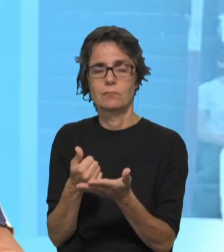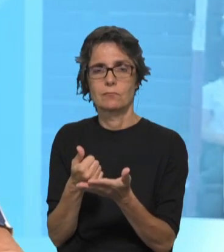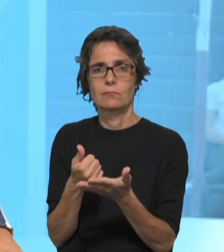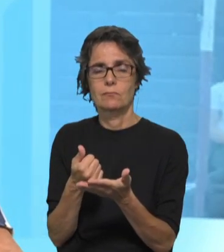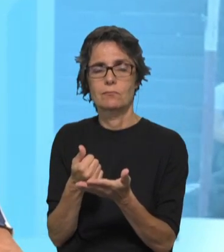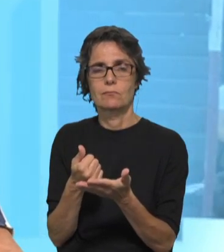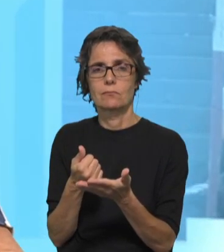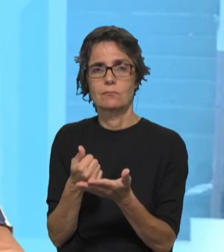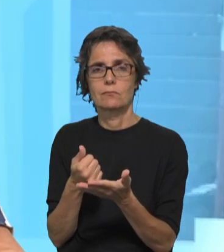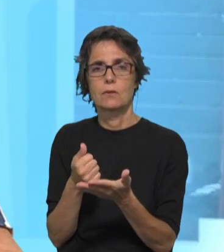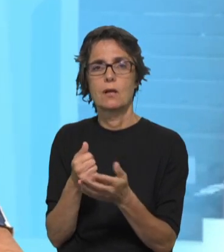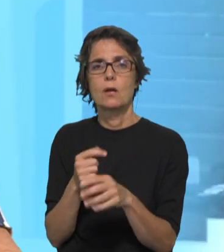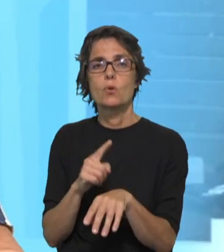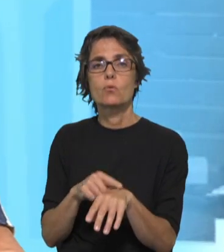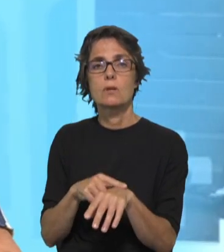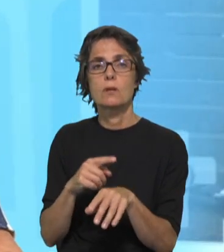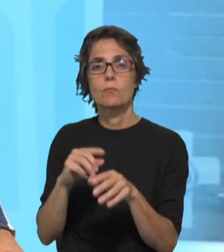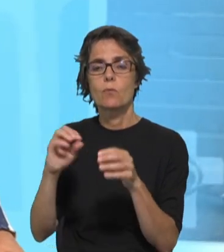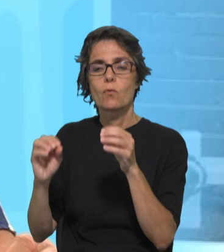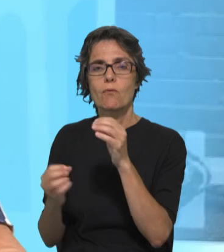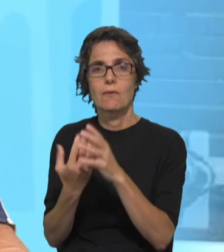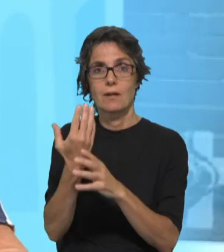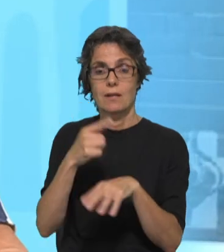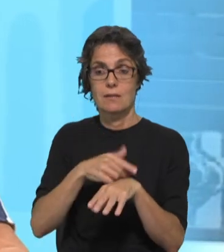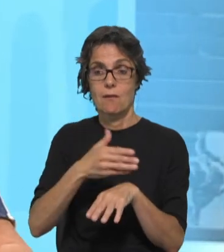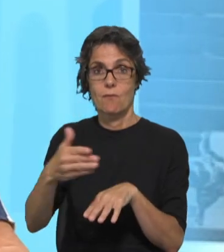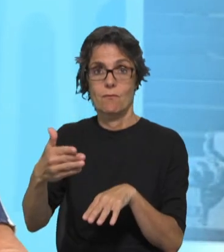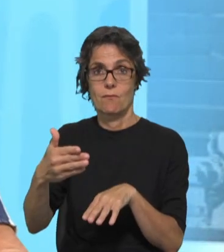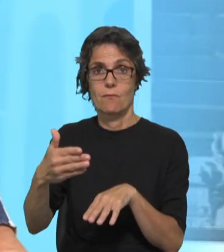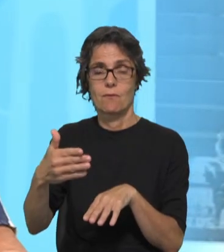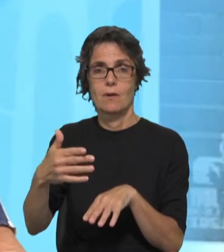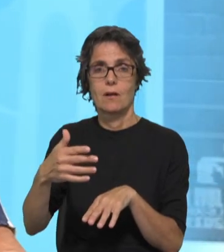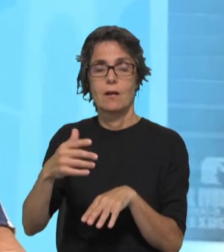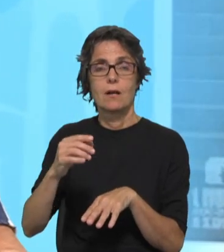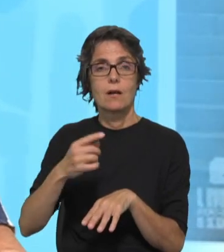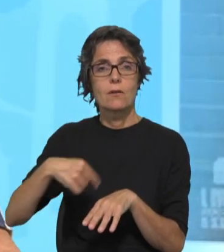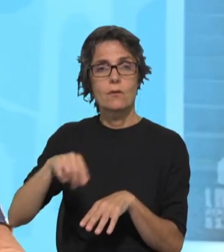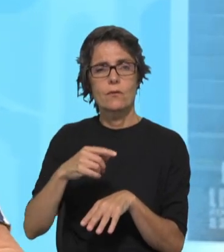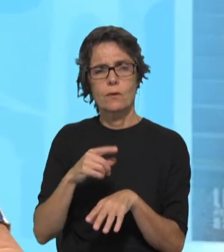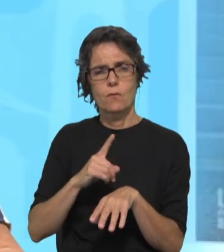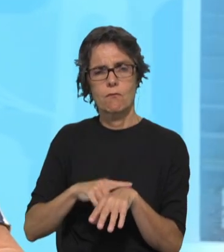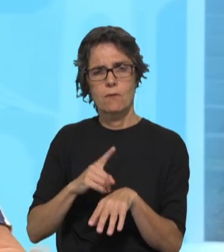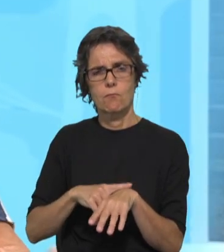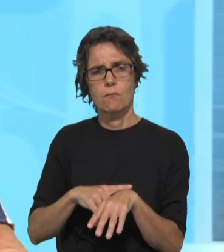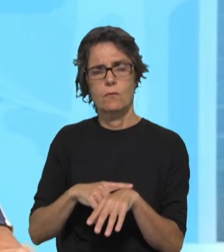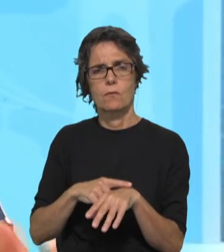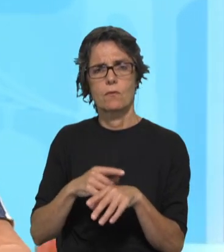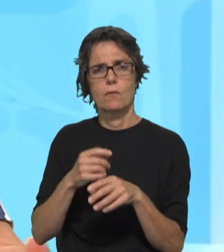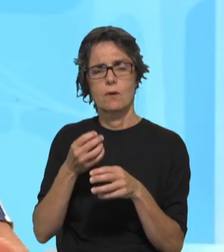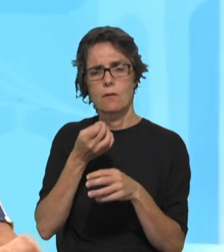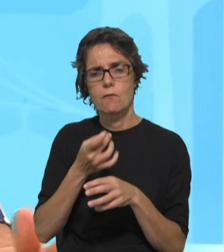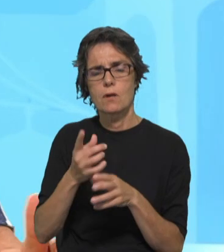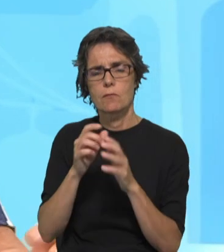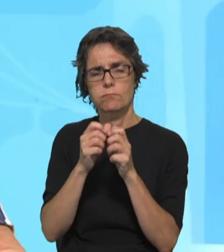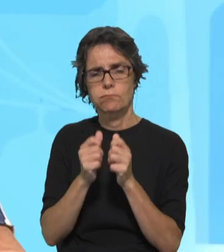do tempo da criação, temos desde o primeiro um tempo de oração ecuménica, que é preparada